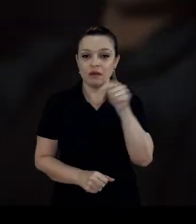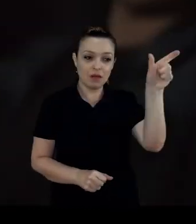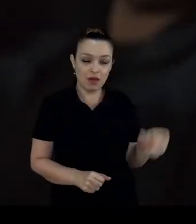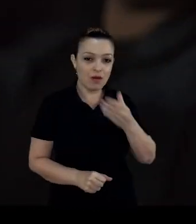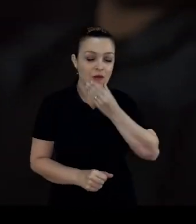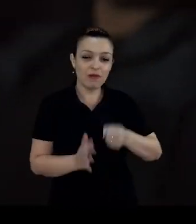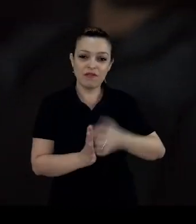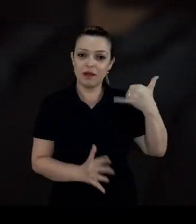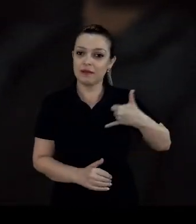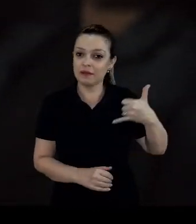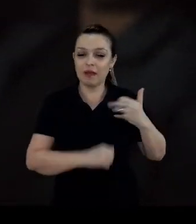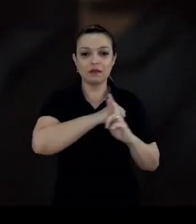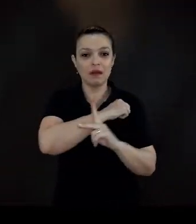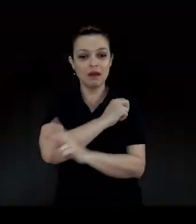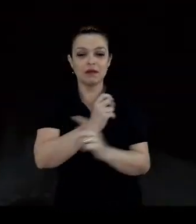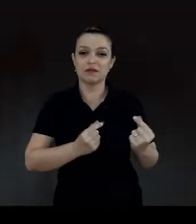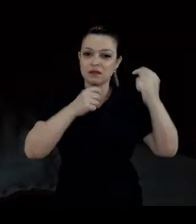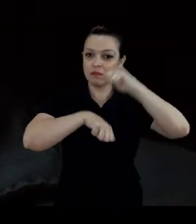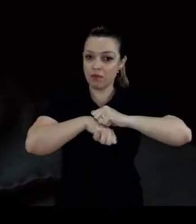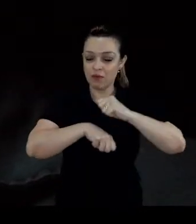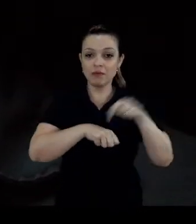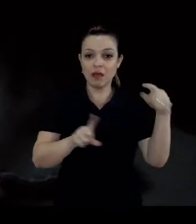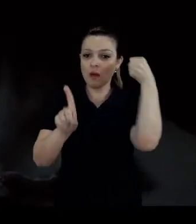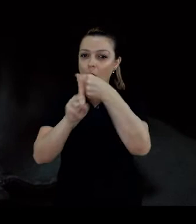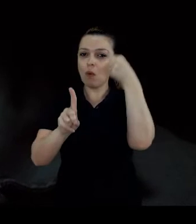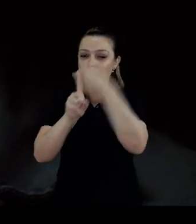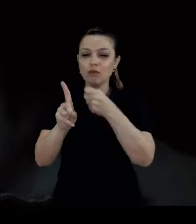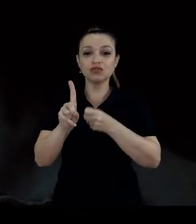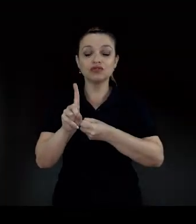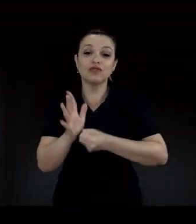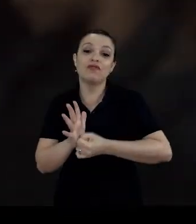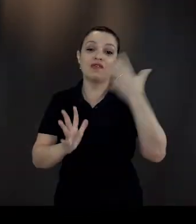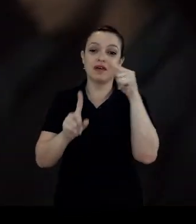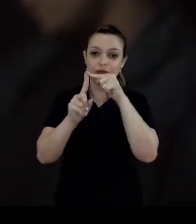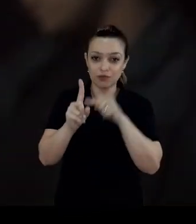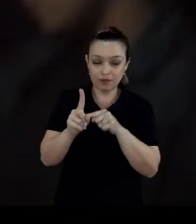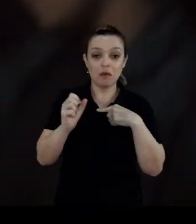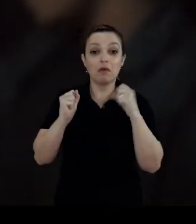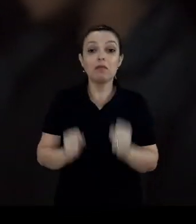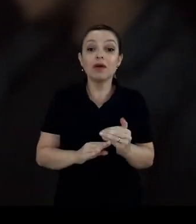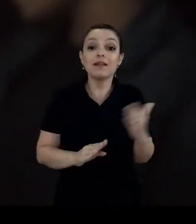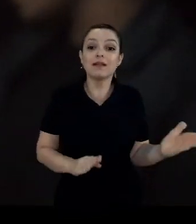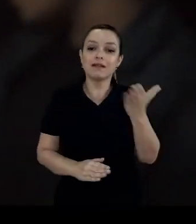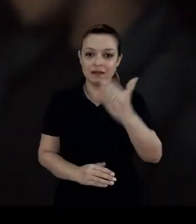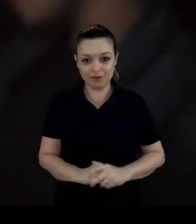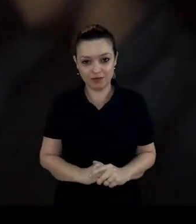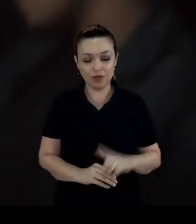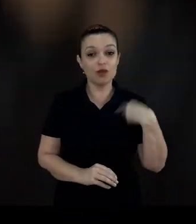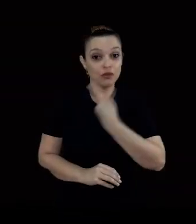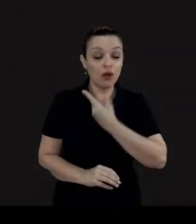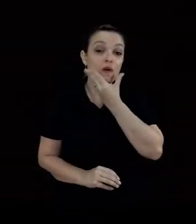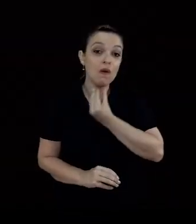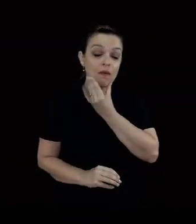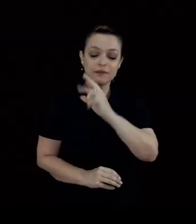agressores de todas as idades, raças e classes sociais. Eles cometem violências de todos os tipos e podem estar do